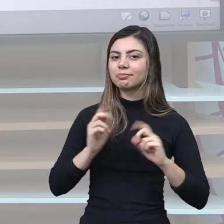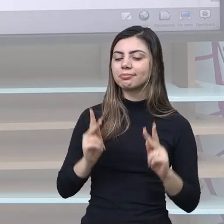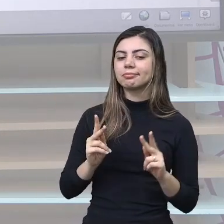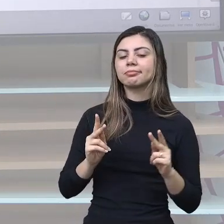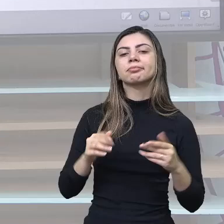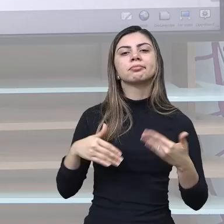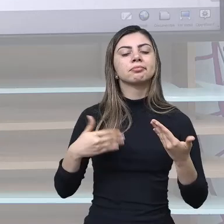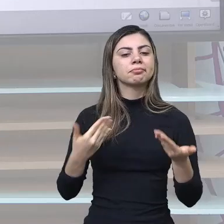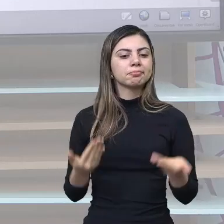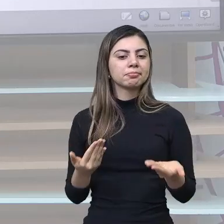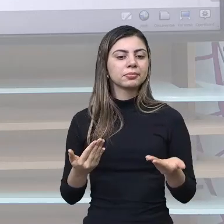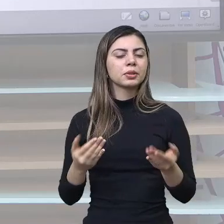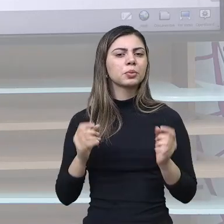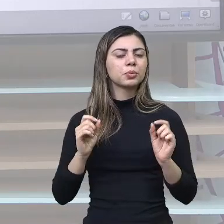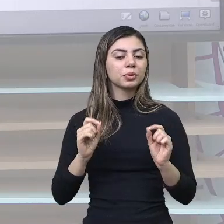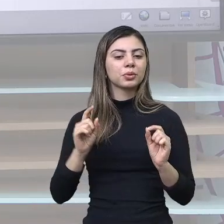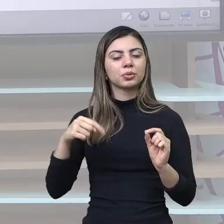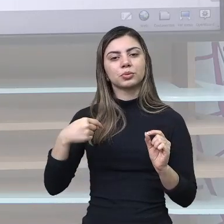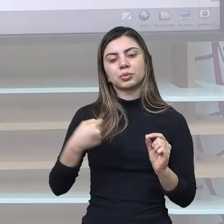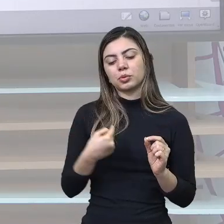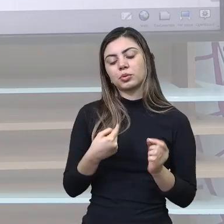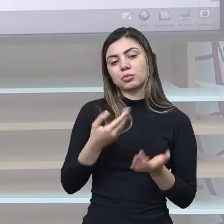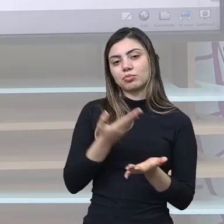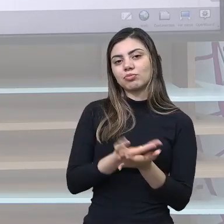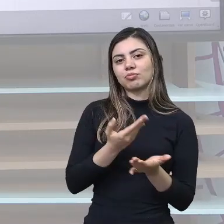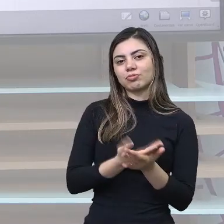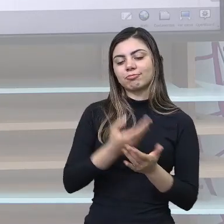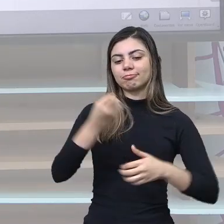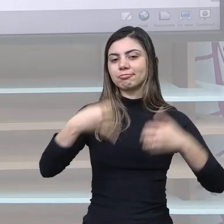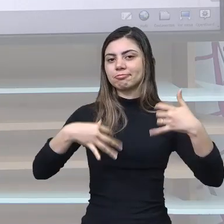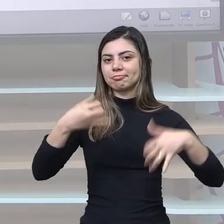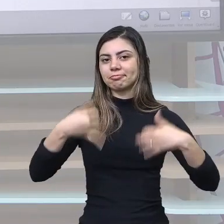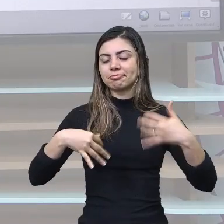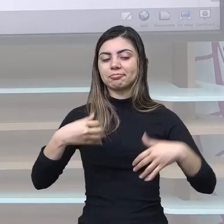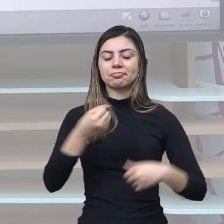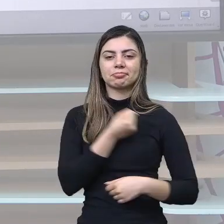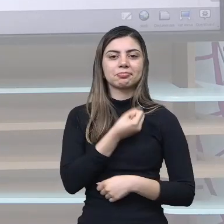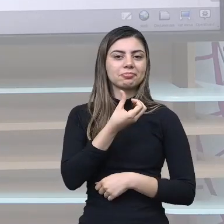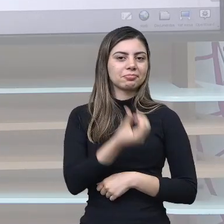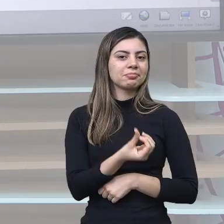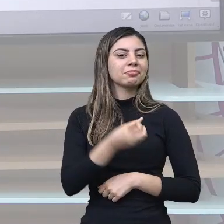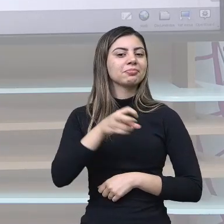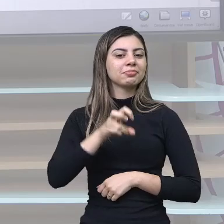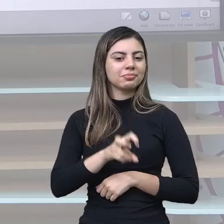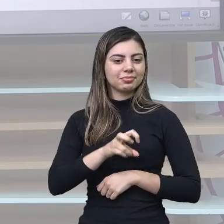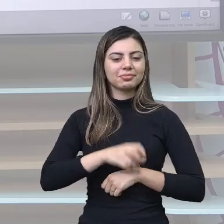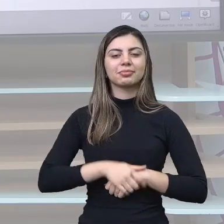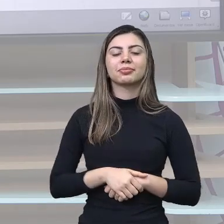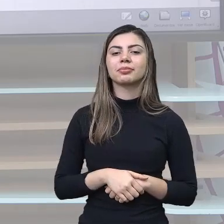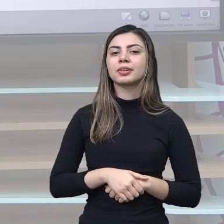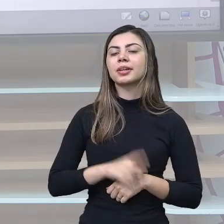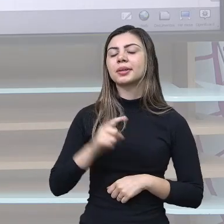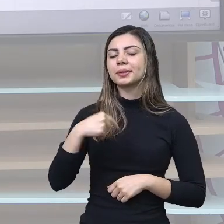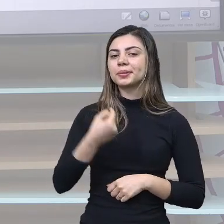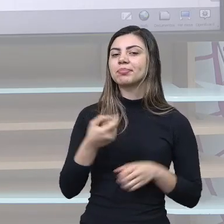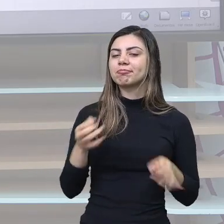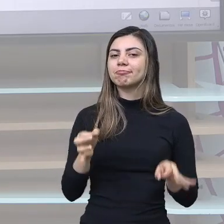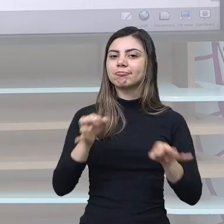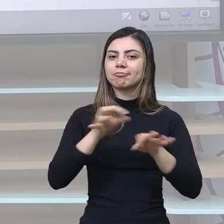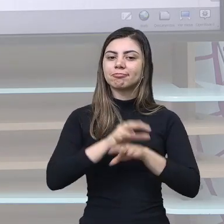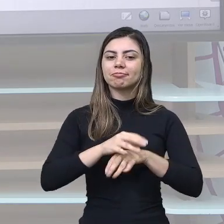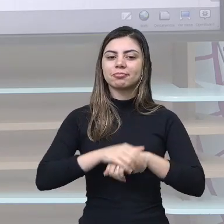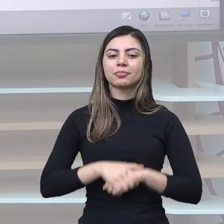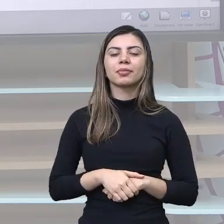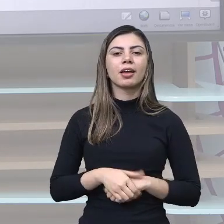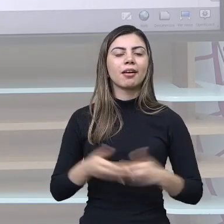Então, isso foi o desenvolvimento da nossa aula 65. Nós ficamos por aqui.